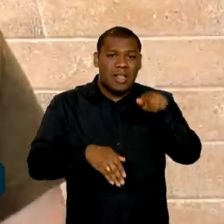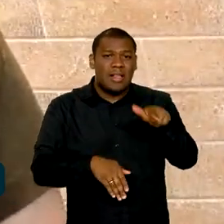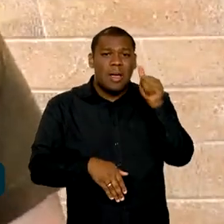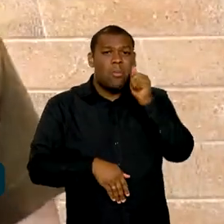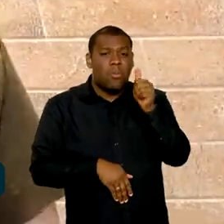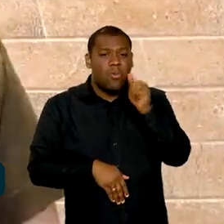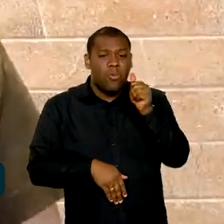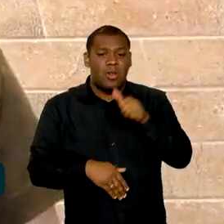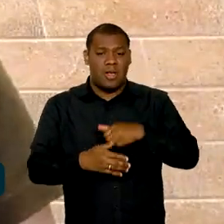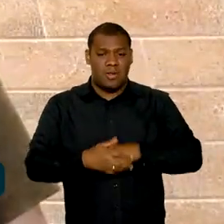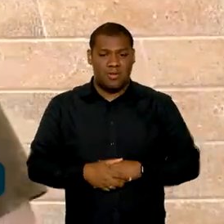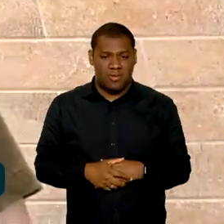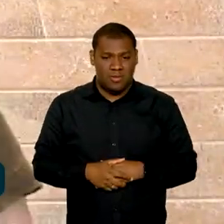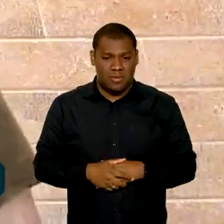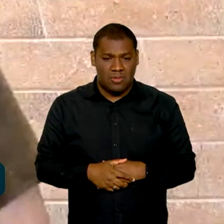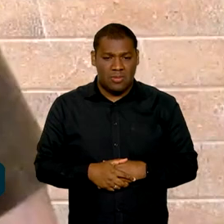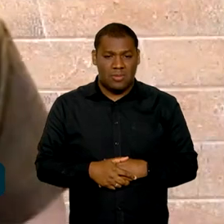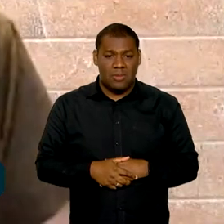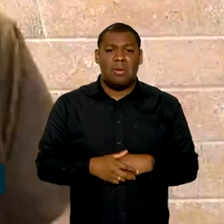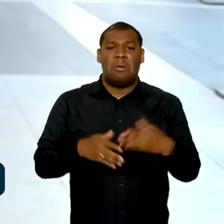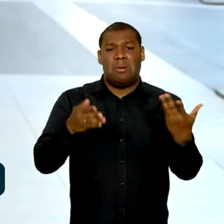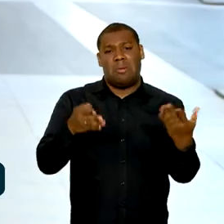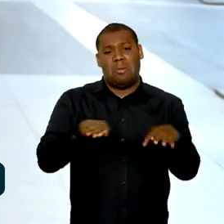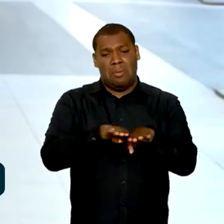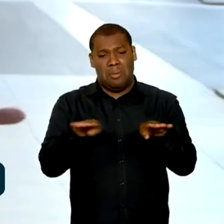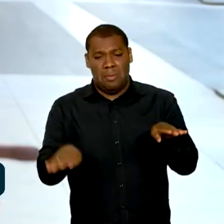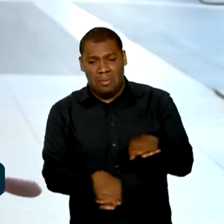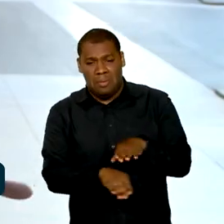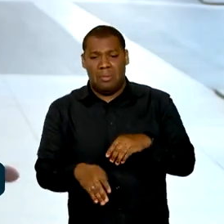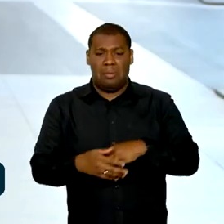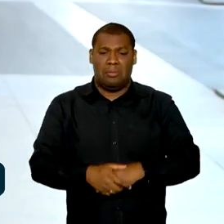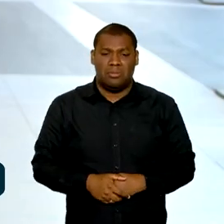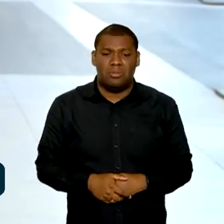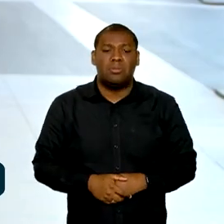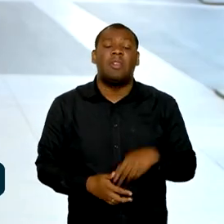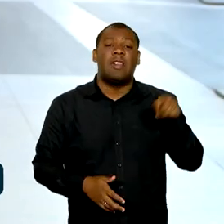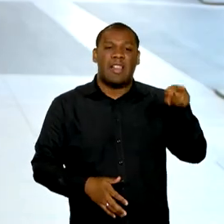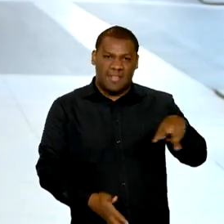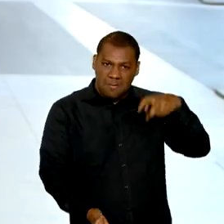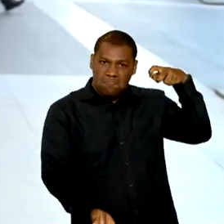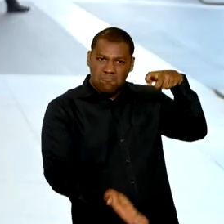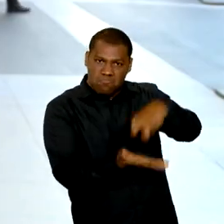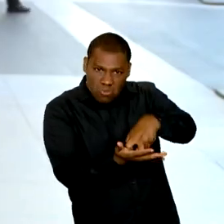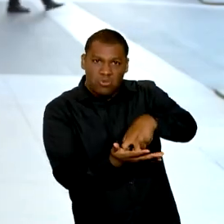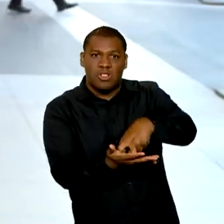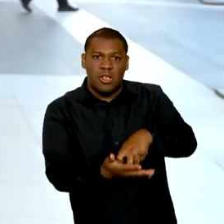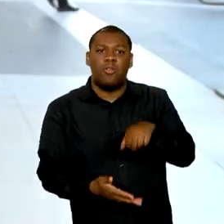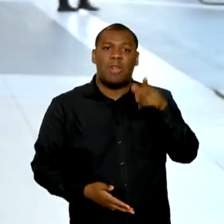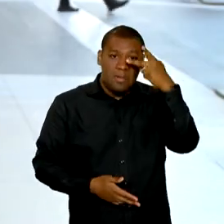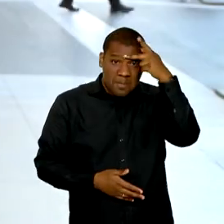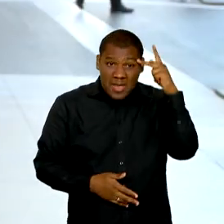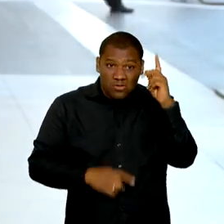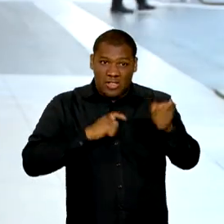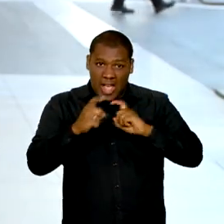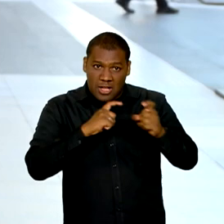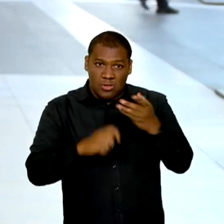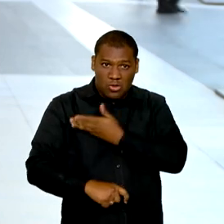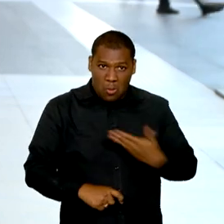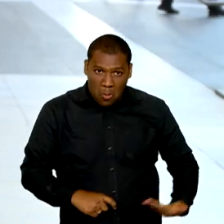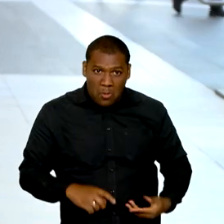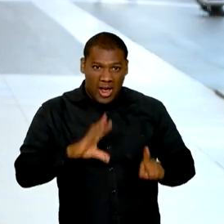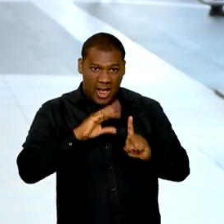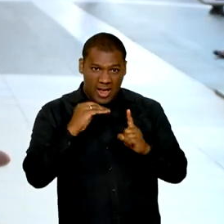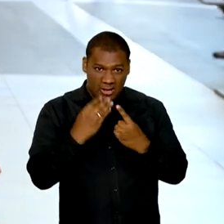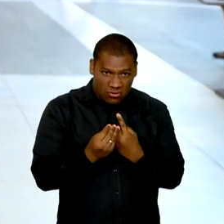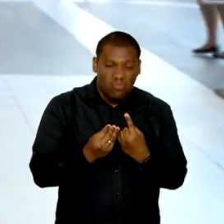que ocupam posições hierarquicamente inferiores. Mas a punição para quem pratica o assédio sexual na administração pública passa